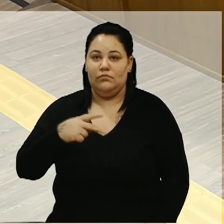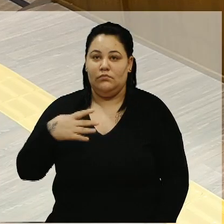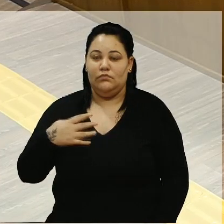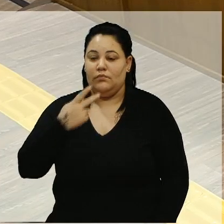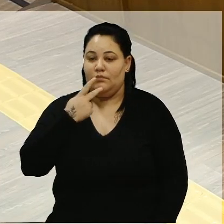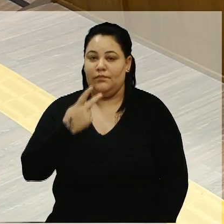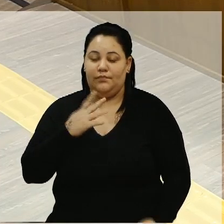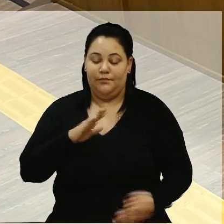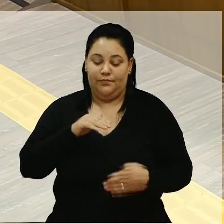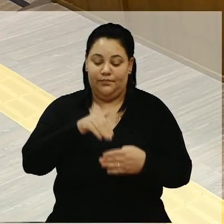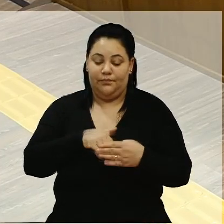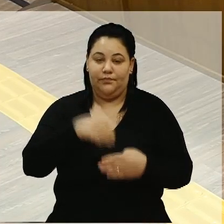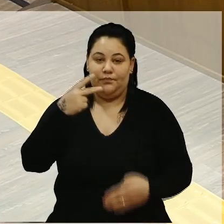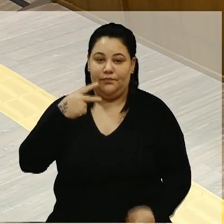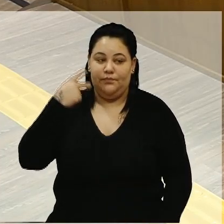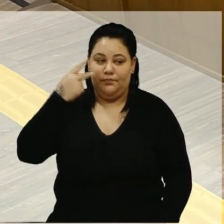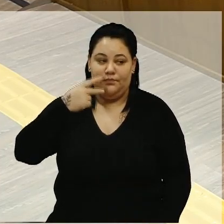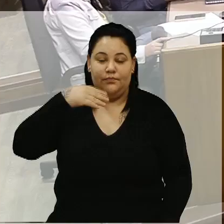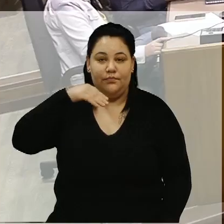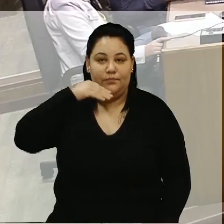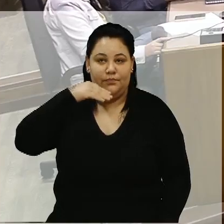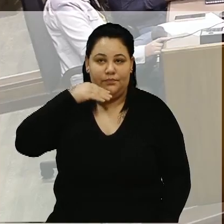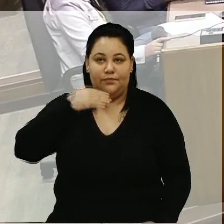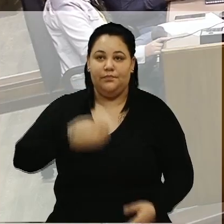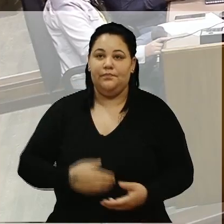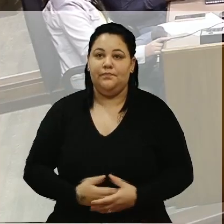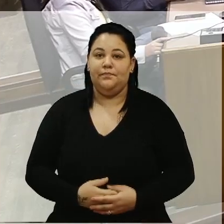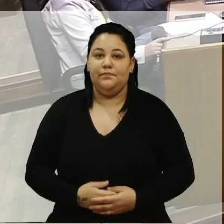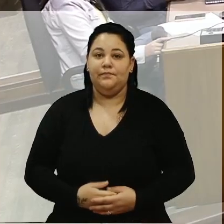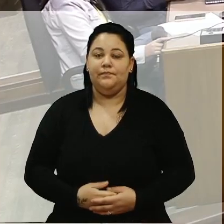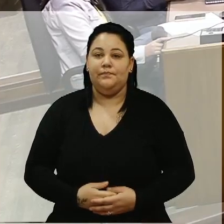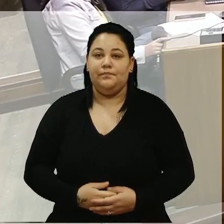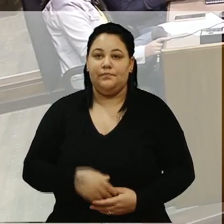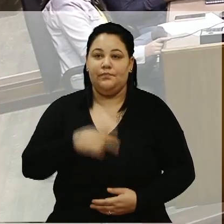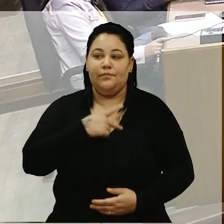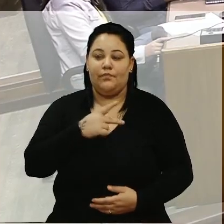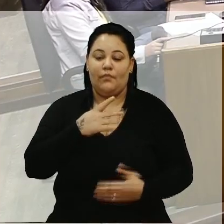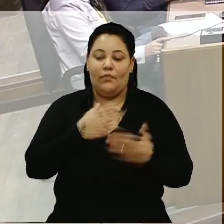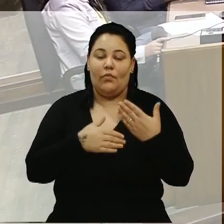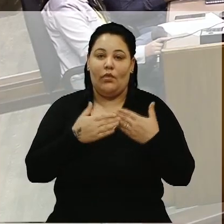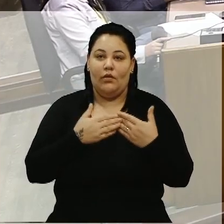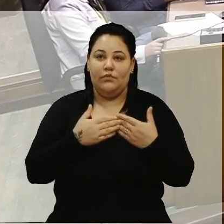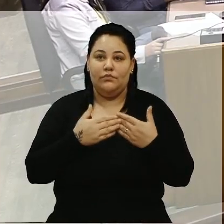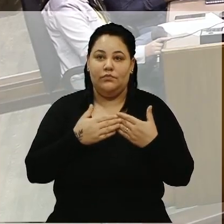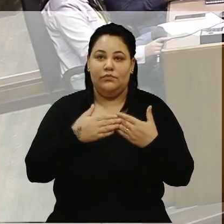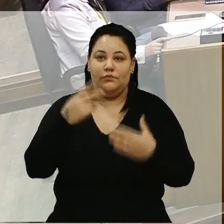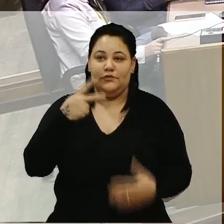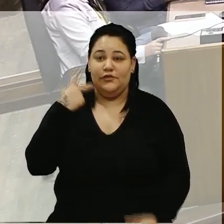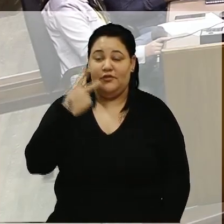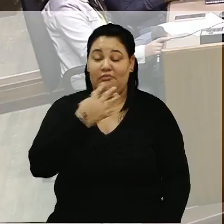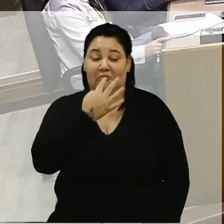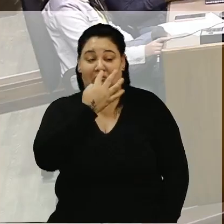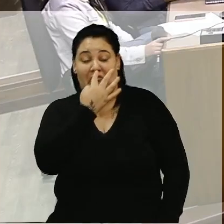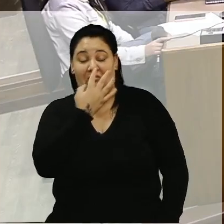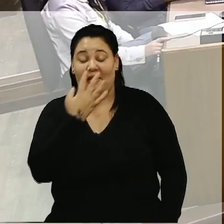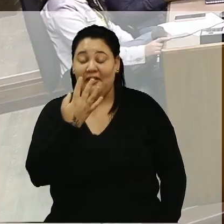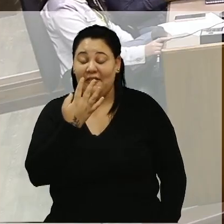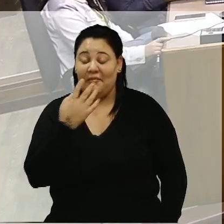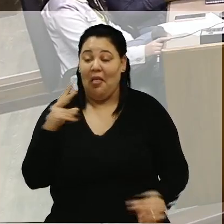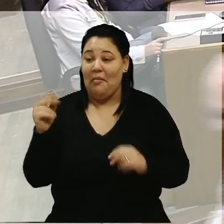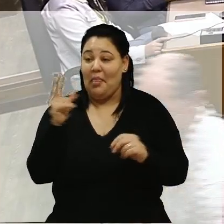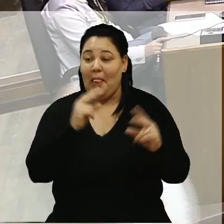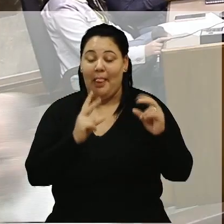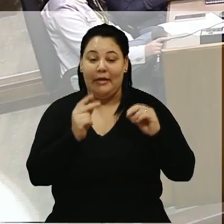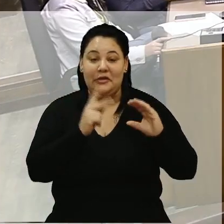declarar o voto, vereador Alexandre Bortoluz Bortolo. Senhora Presidente, senhoras e senhores vereadores, muito me surpreende a fala dos vereadores